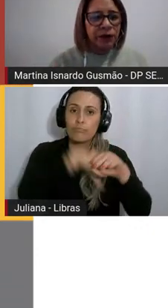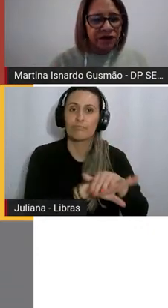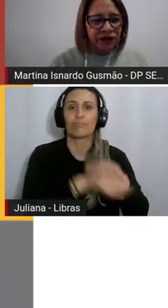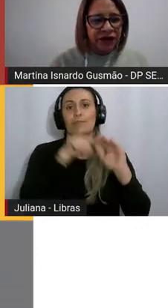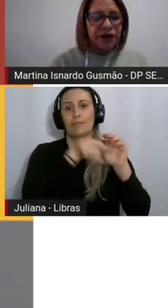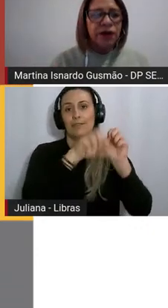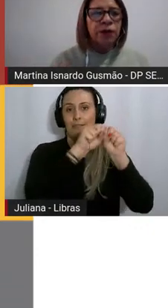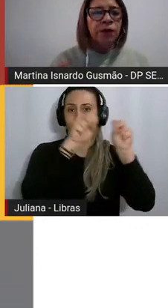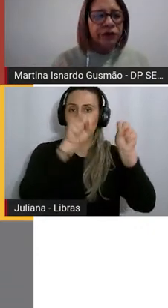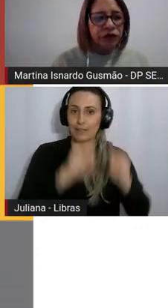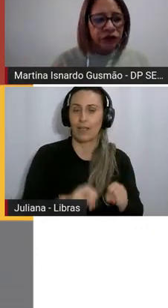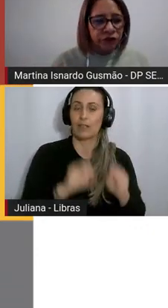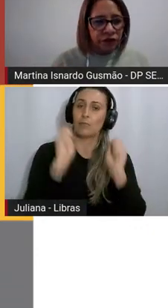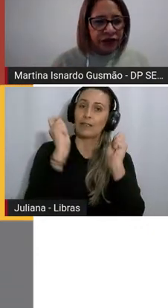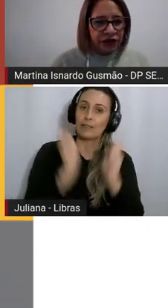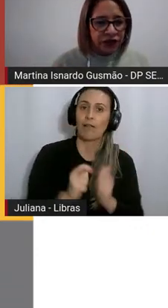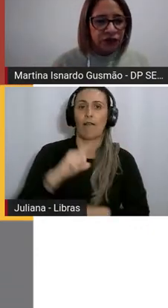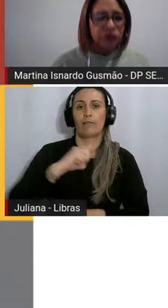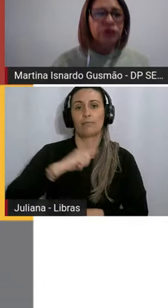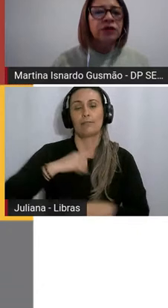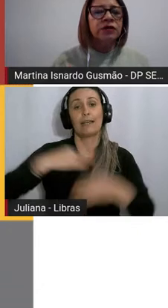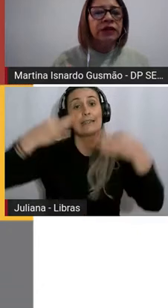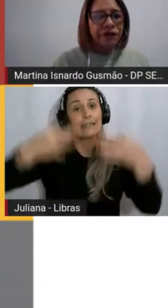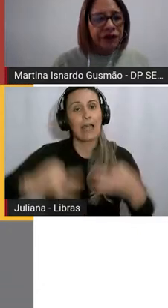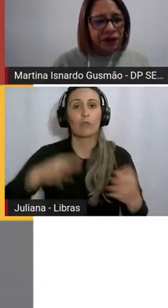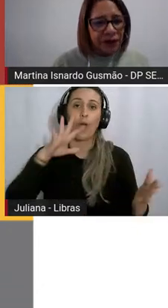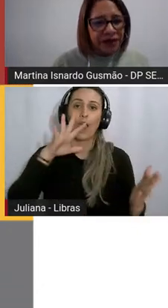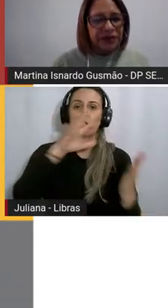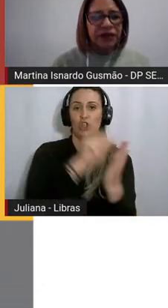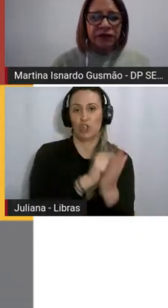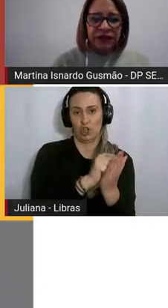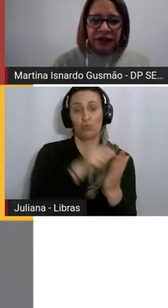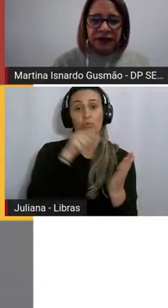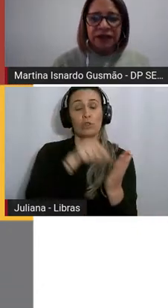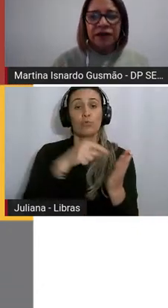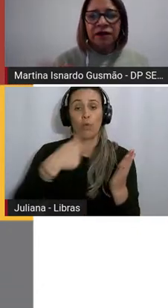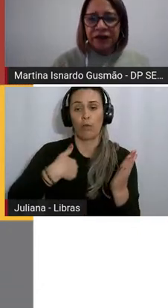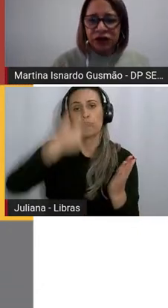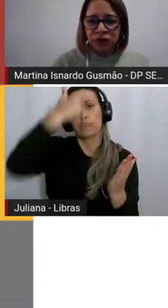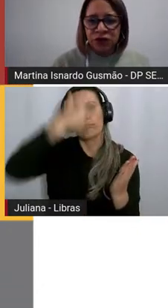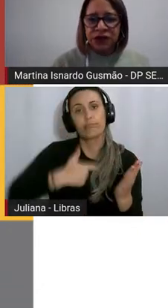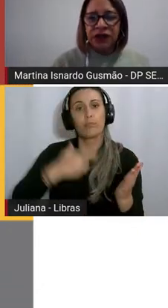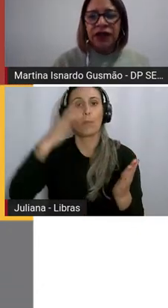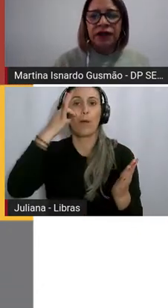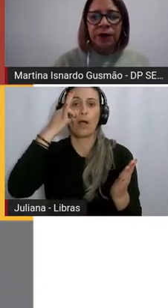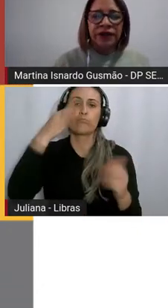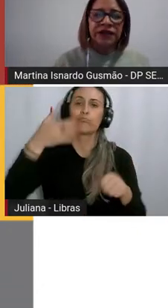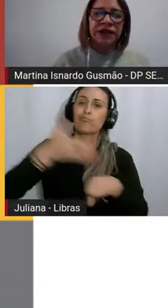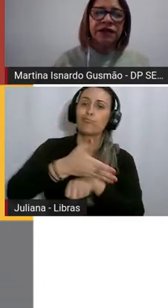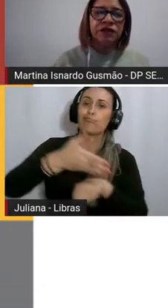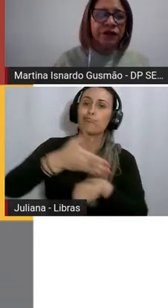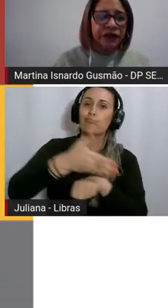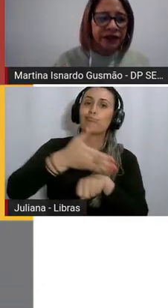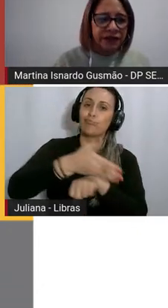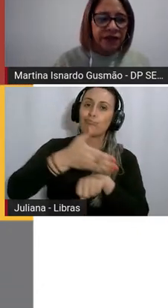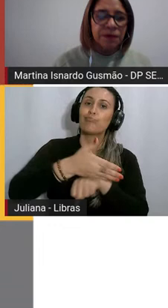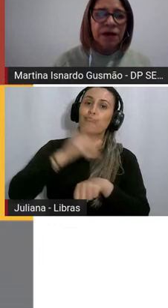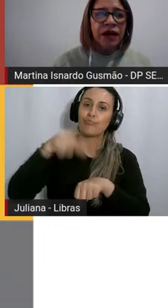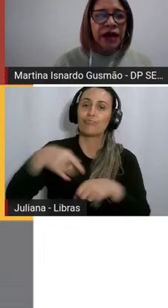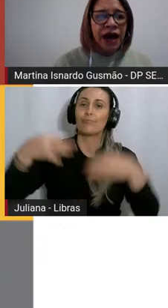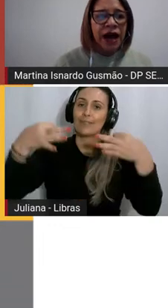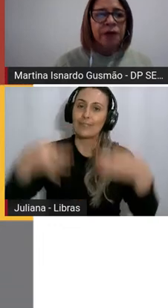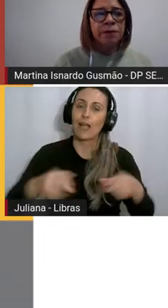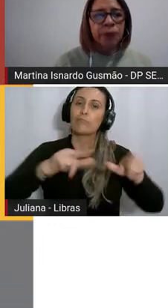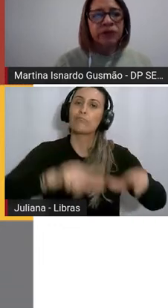que possa ver o efetivo registro da frequência de vocês que faz justa, então, a certificação